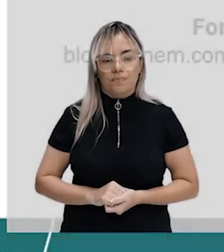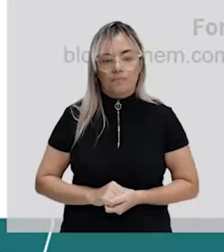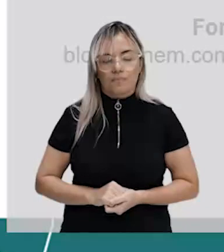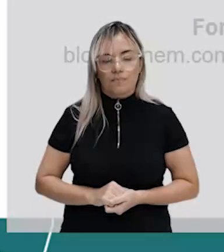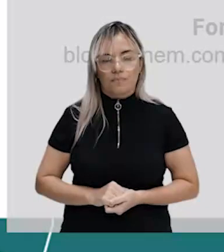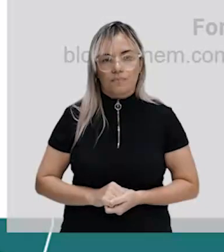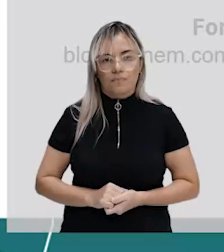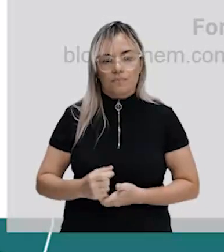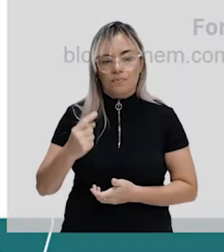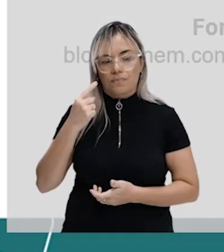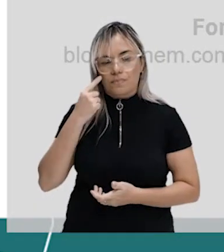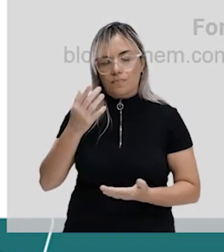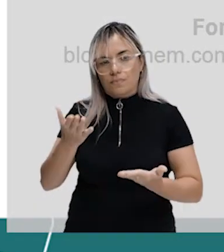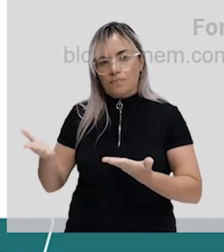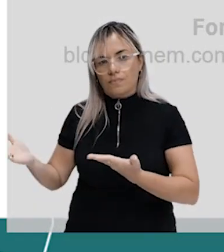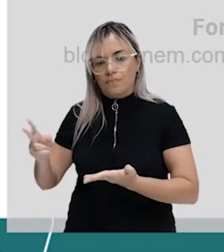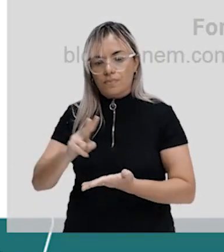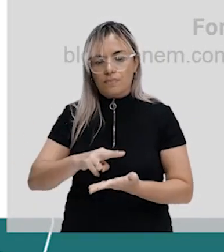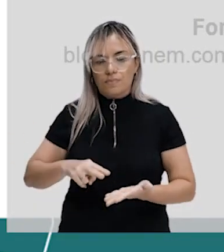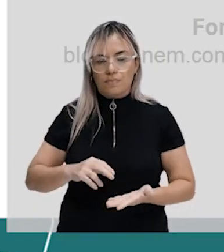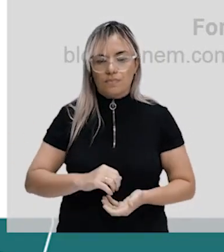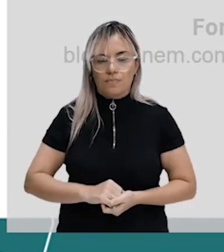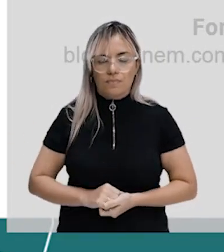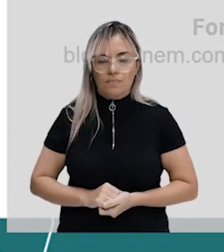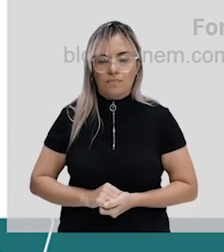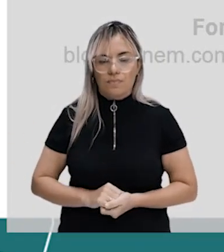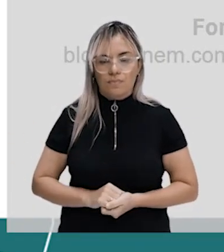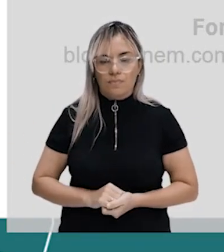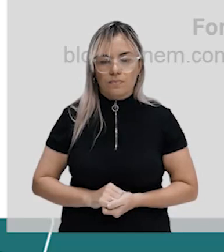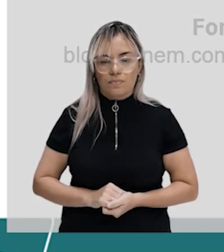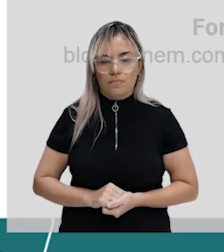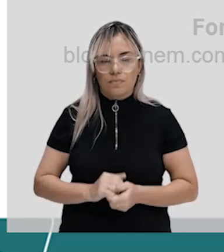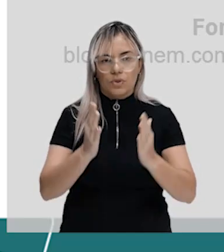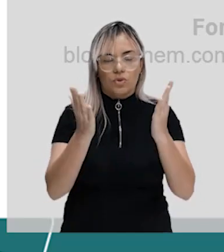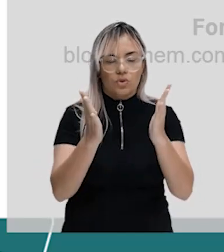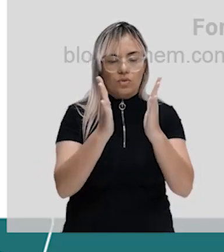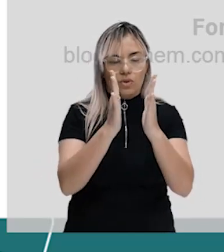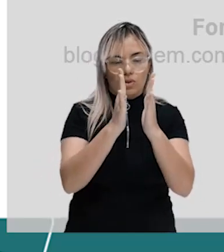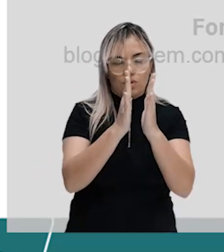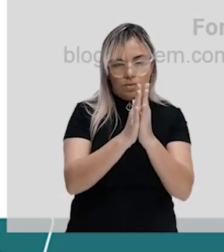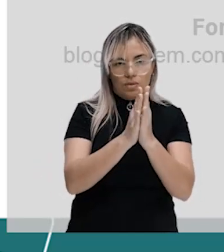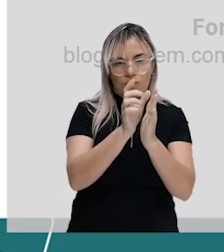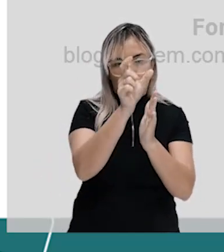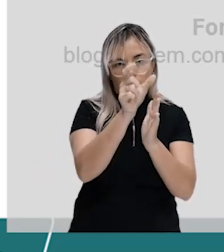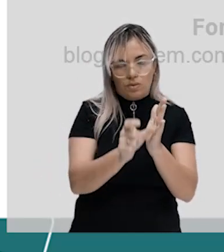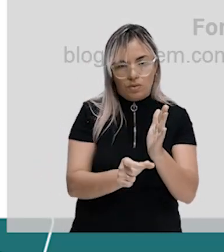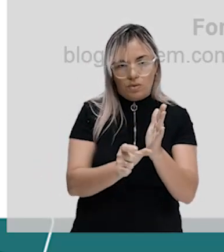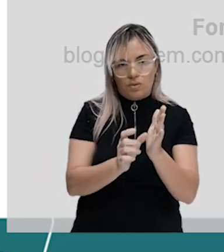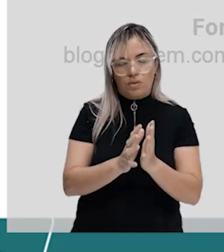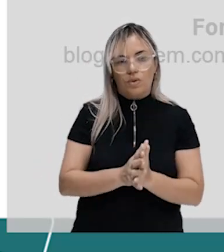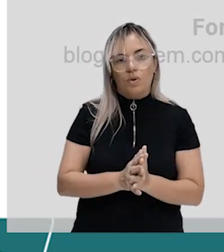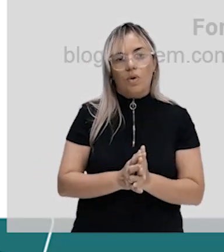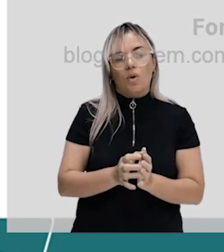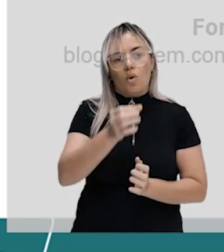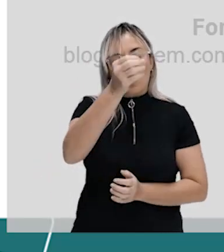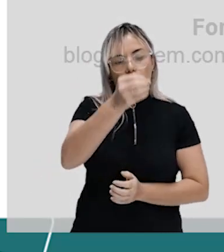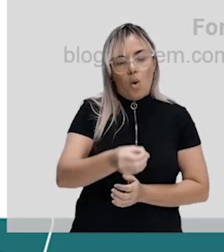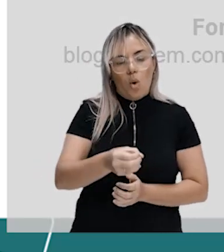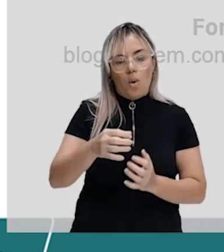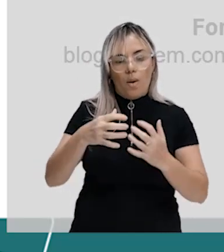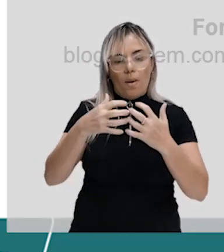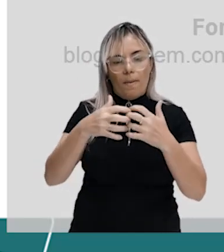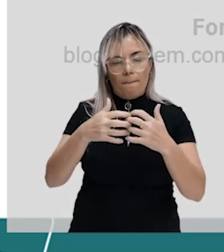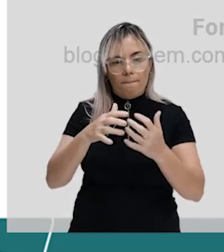veja só, o fechamento do tubo nervoso ocorre de forma diferente nos grupos de animais. Nas aves, ele